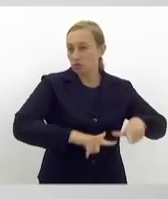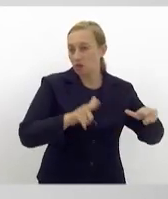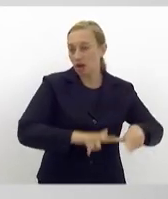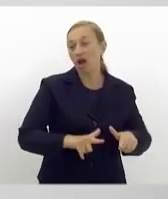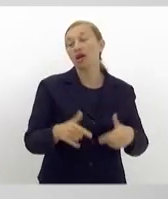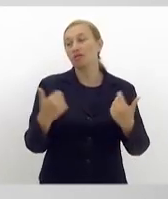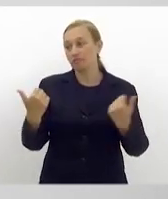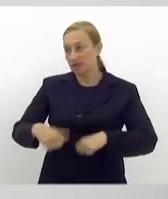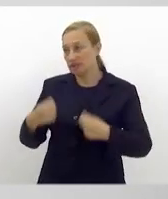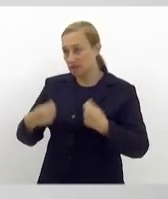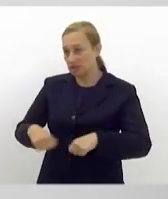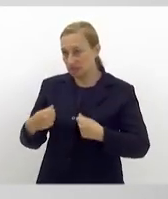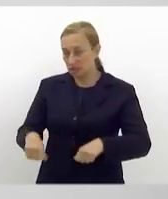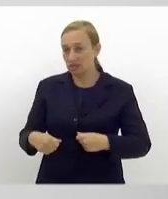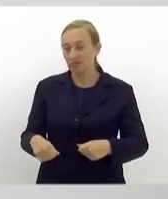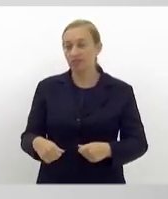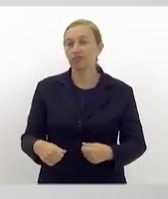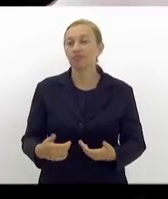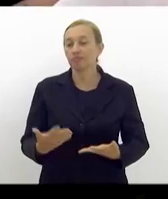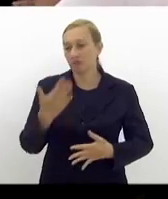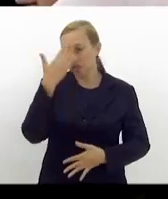prática. Mais uma vez, muito obrigado.